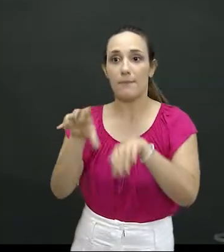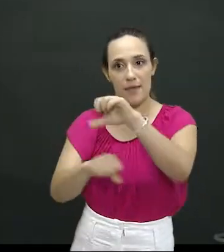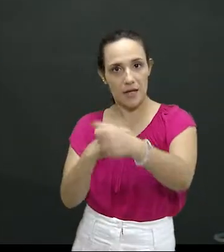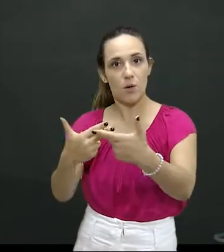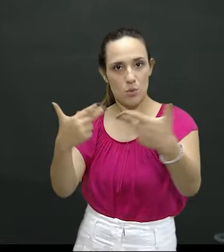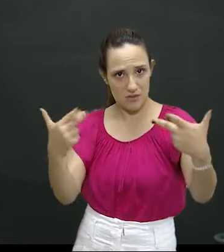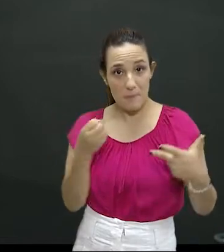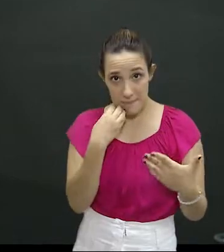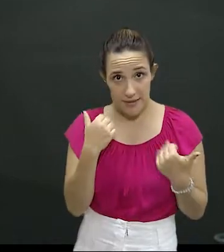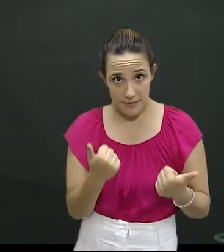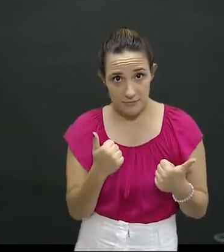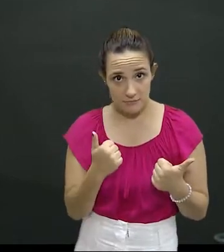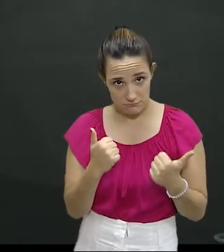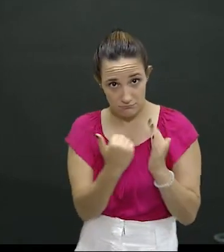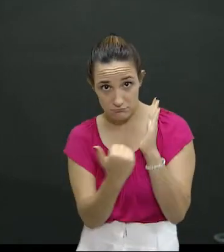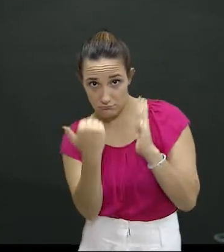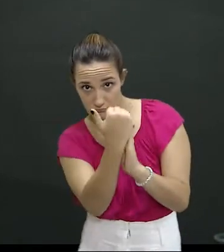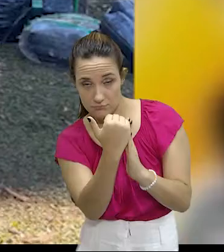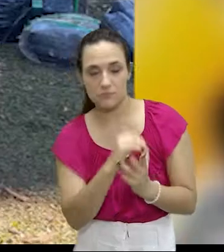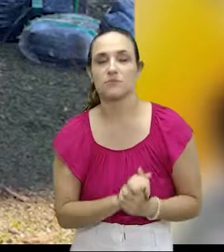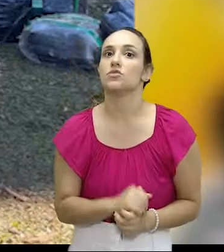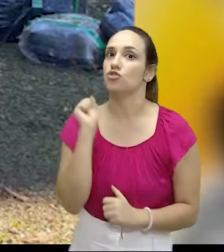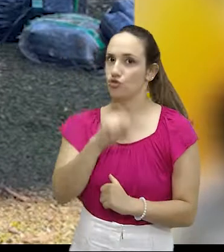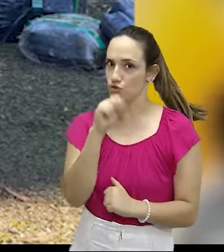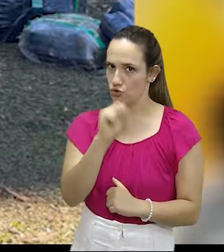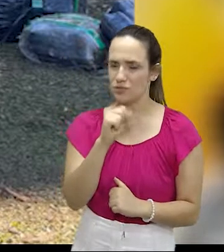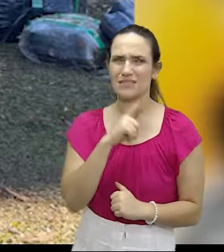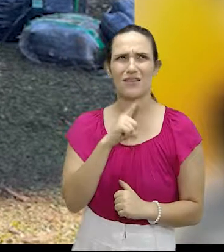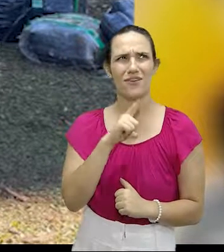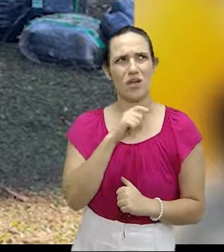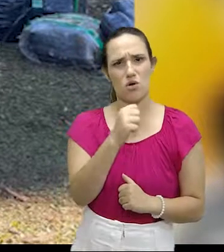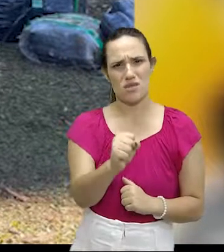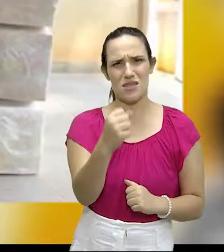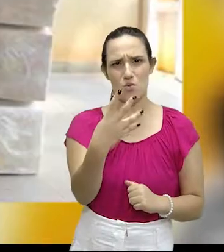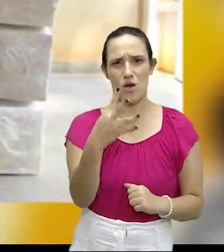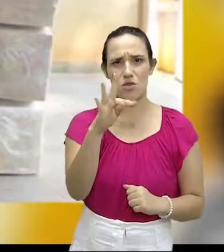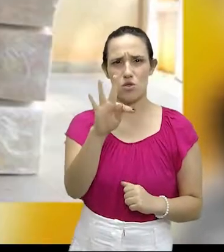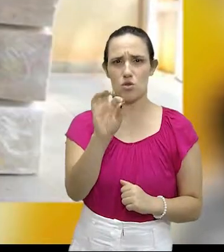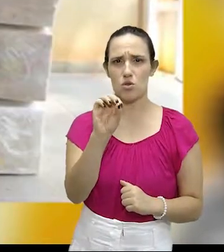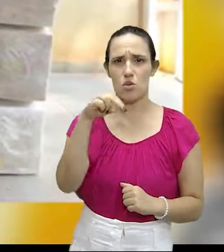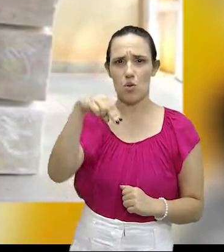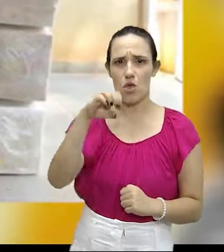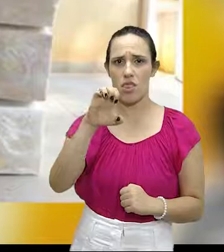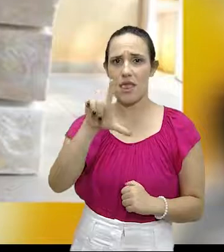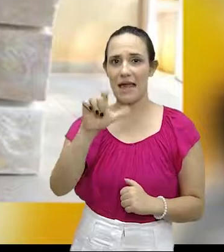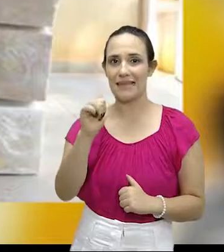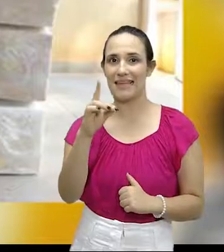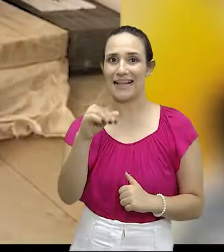Extremamente. Até o momento, nós já apreendemos 84 toneladas de drogas ilícitas.